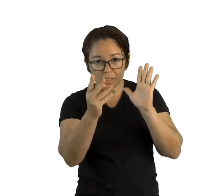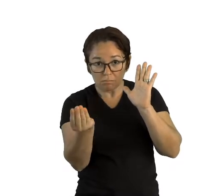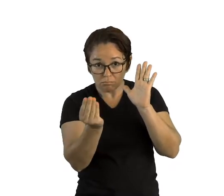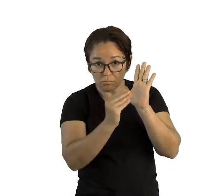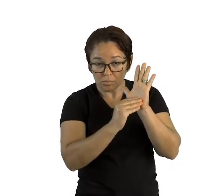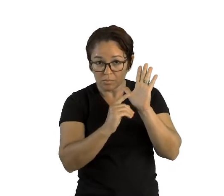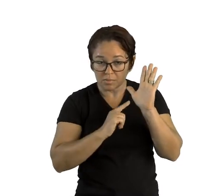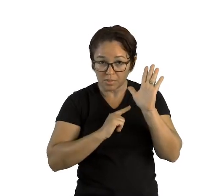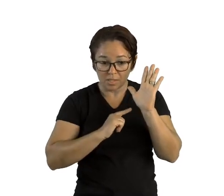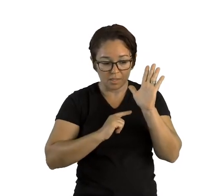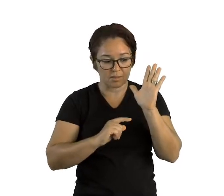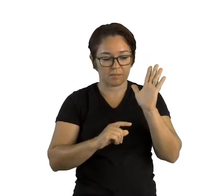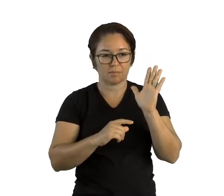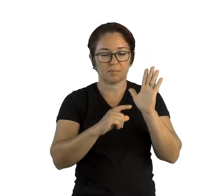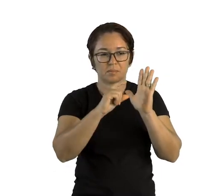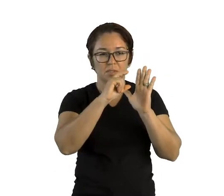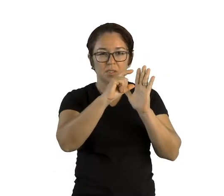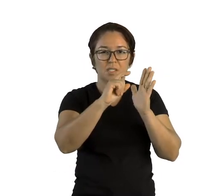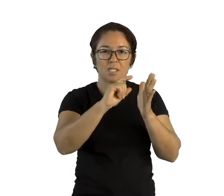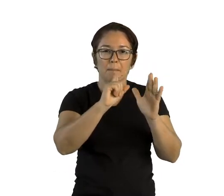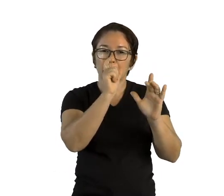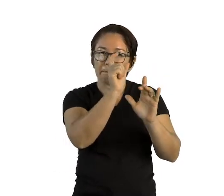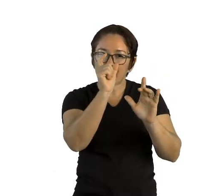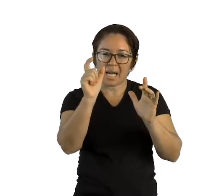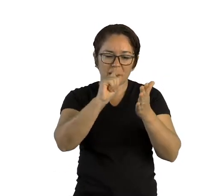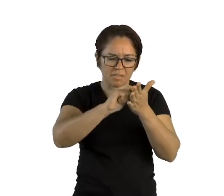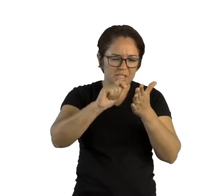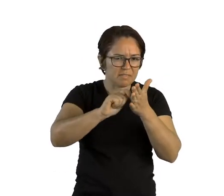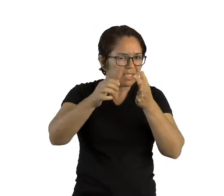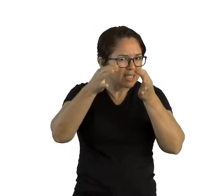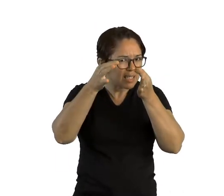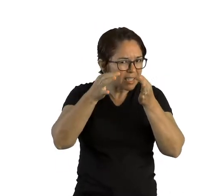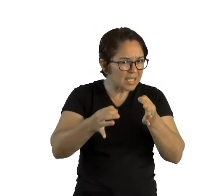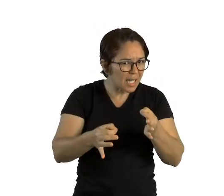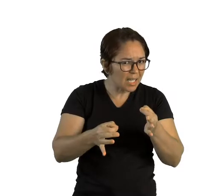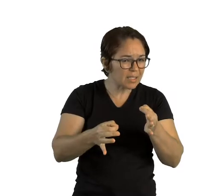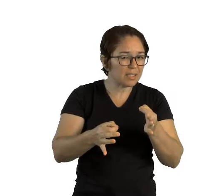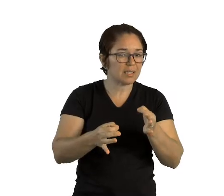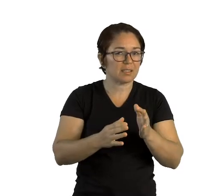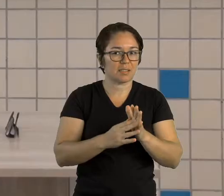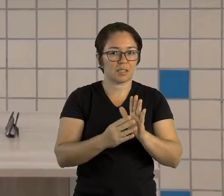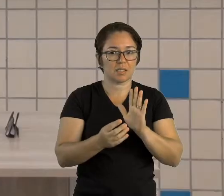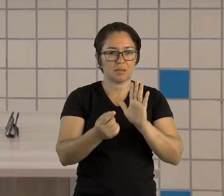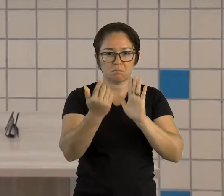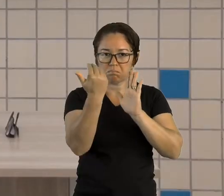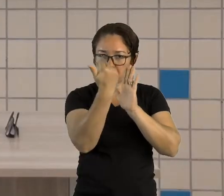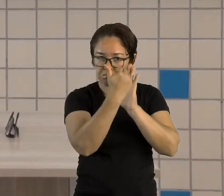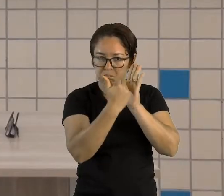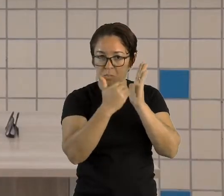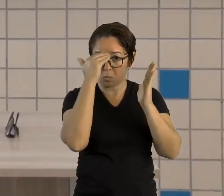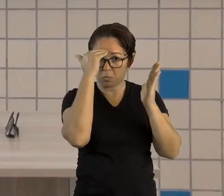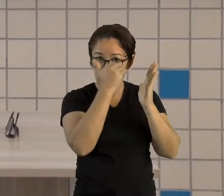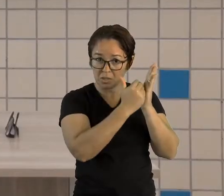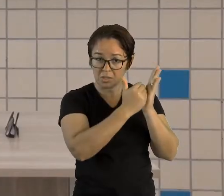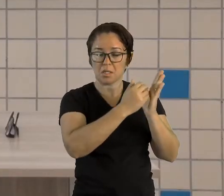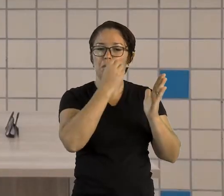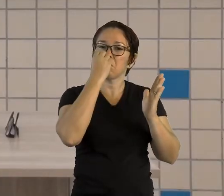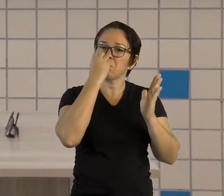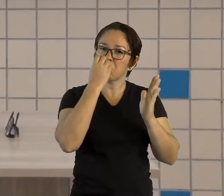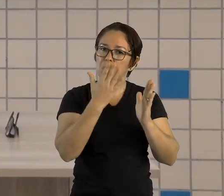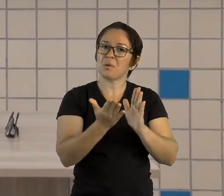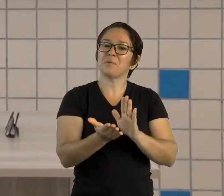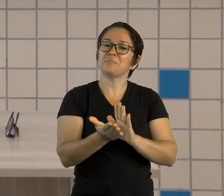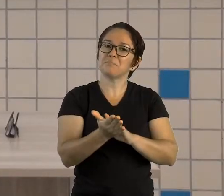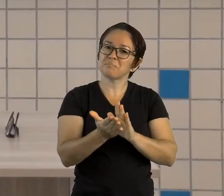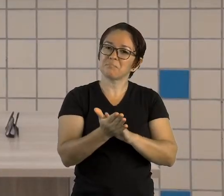foram escritas de forma correta? Se você conseguiu contemplar toda essa tabela? Muito bem! Parabéns!